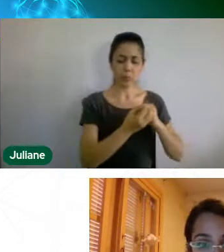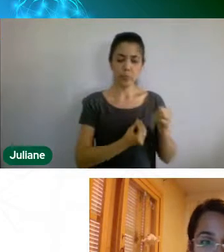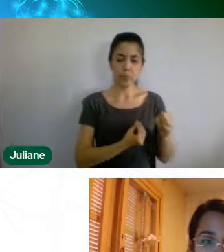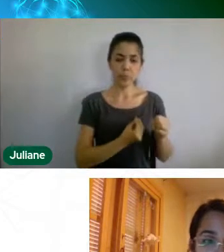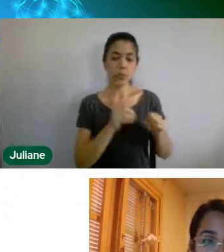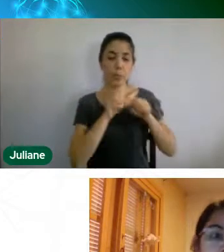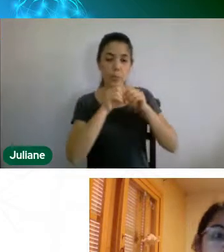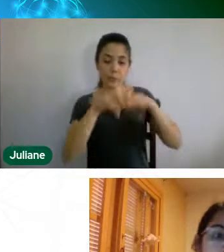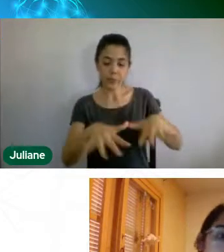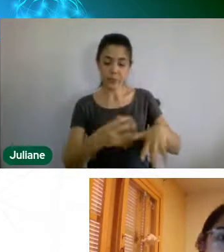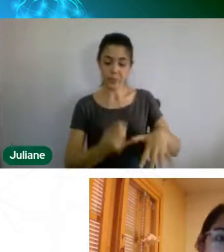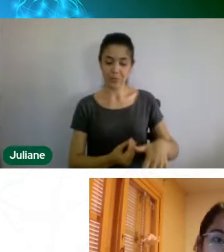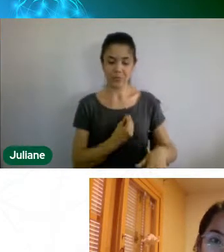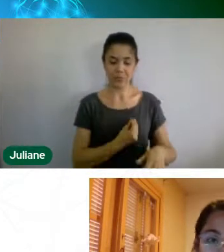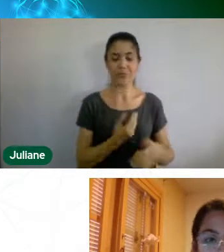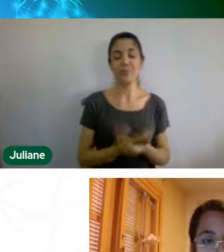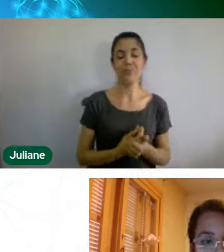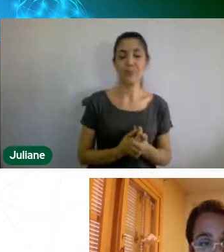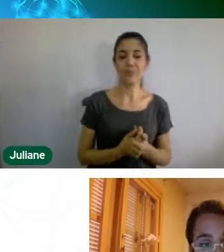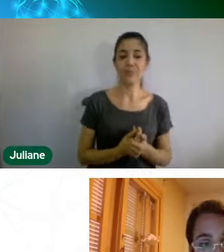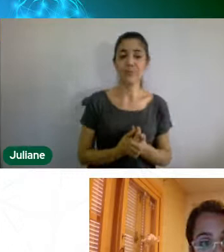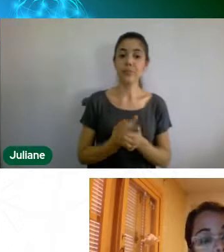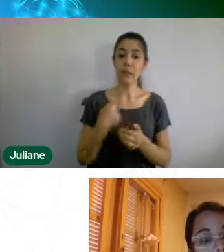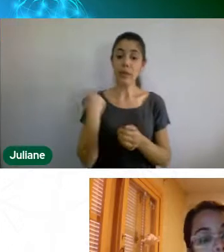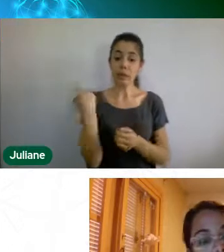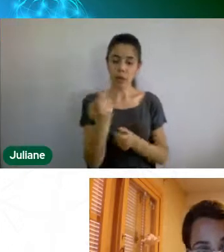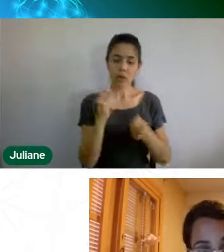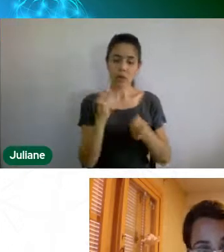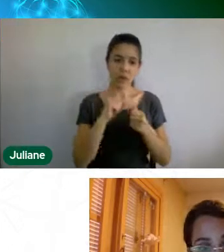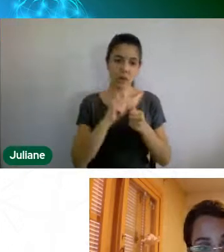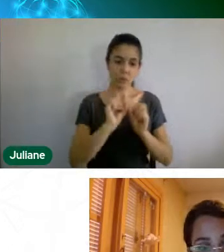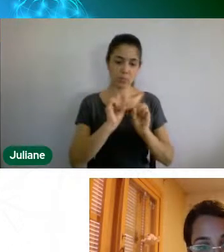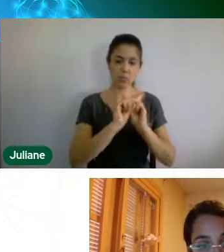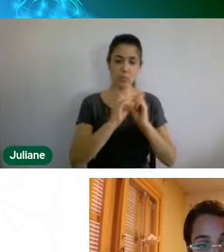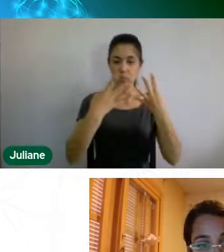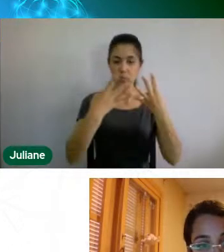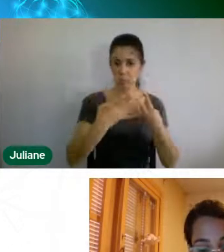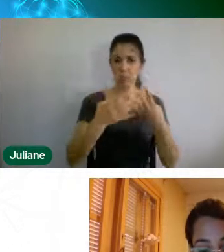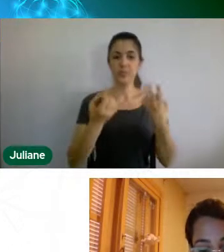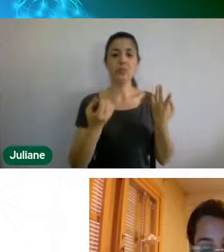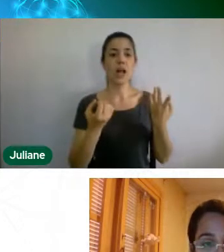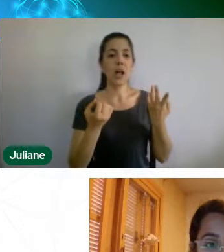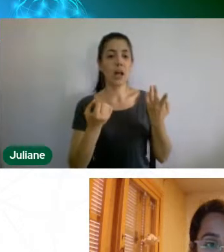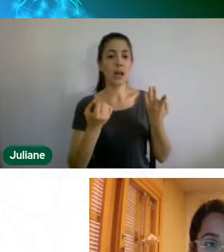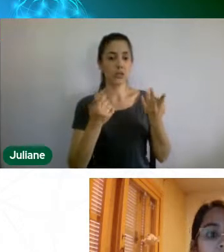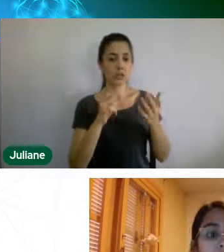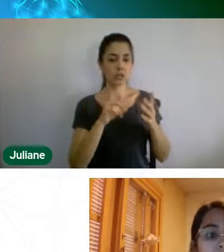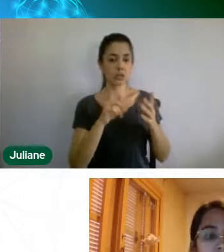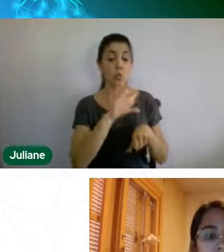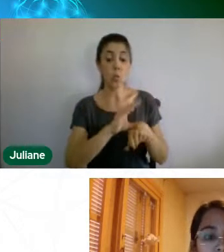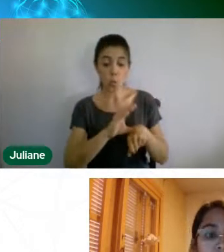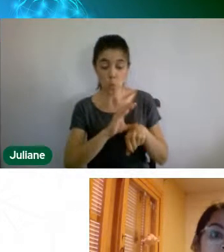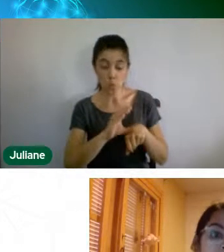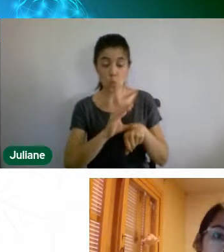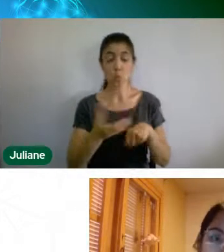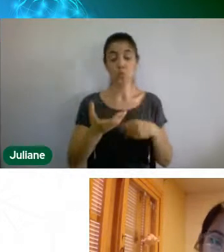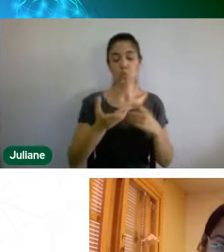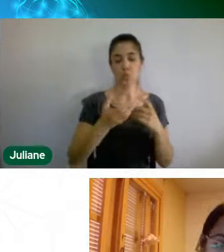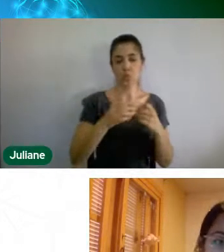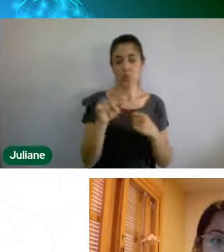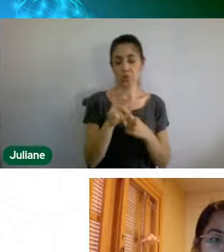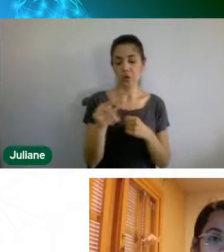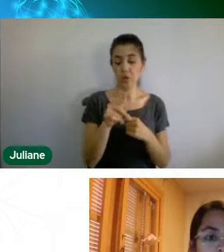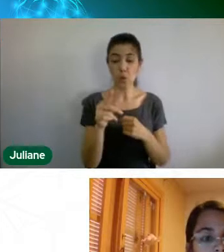que vão estar disponíveis como curso de extensão para os professores que desejam esse acesso. A gente gostaria muito de poder ir para a sala de aula